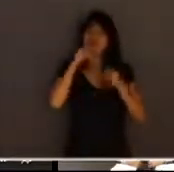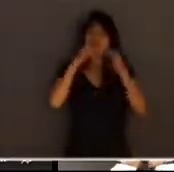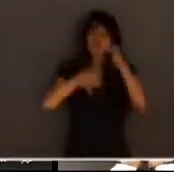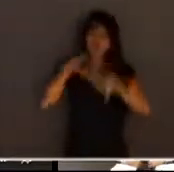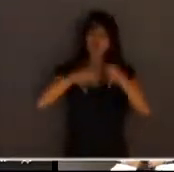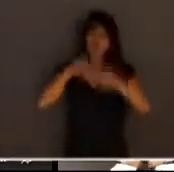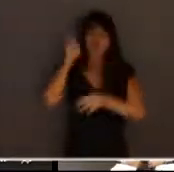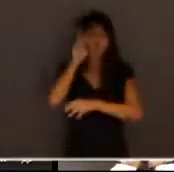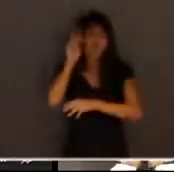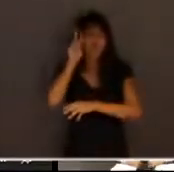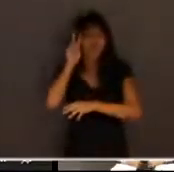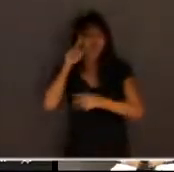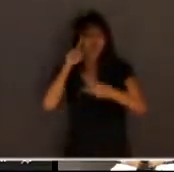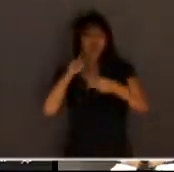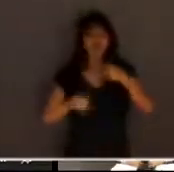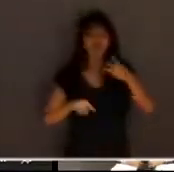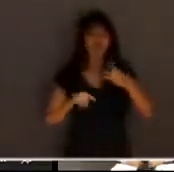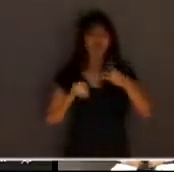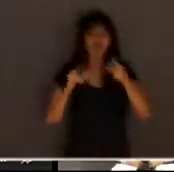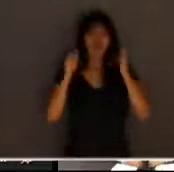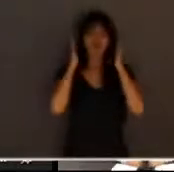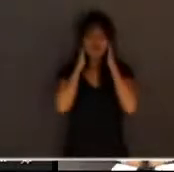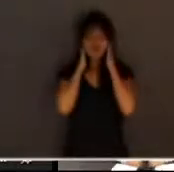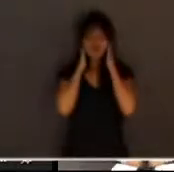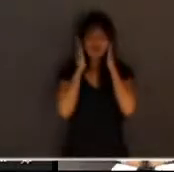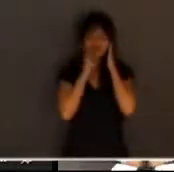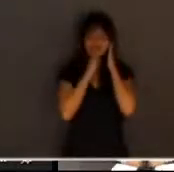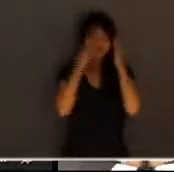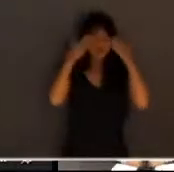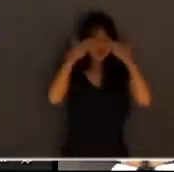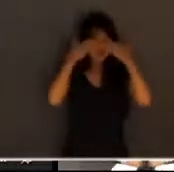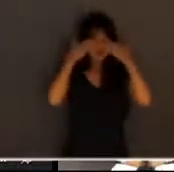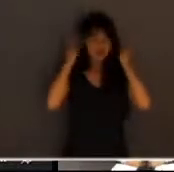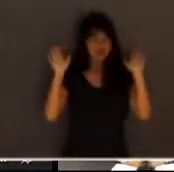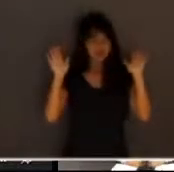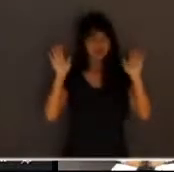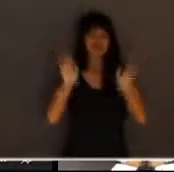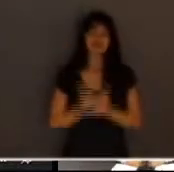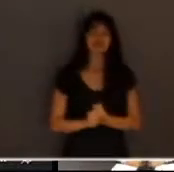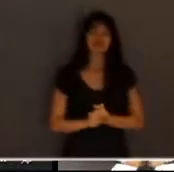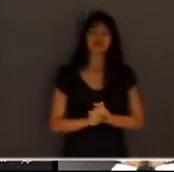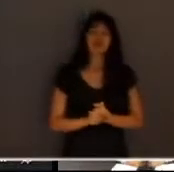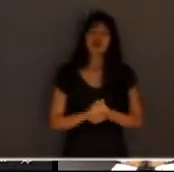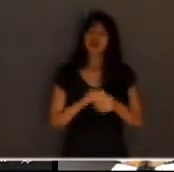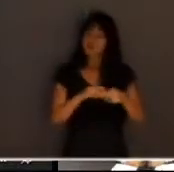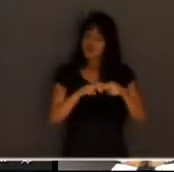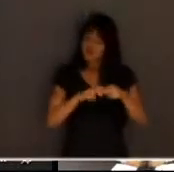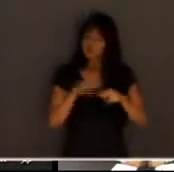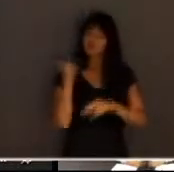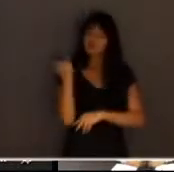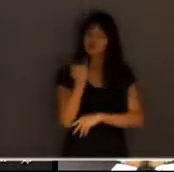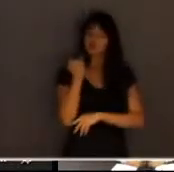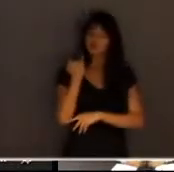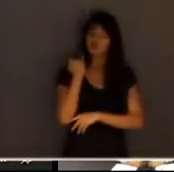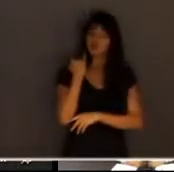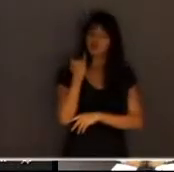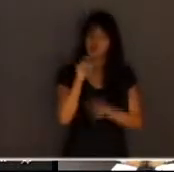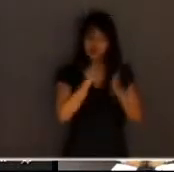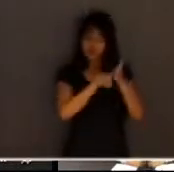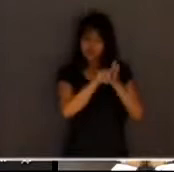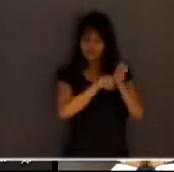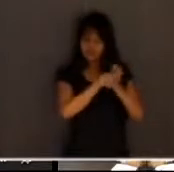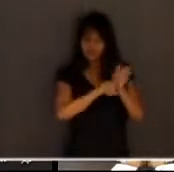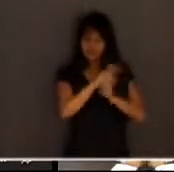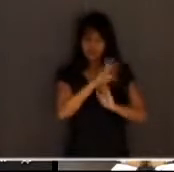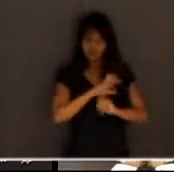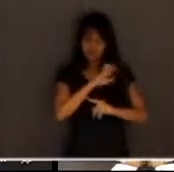não vi nada não ouvi nada não sei de nada por isso a importância da investigação criminal depois da investigação